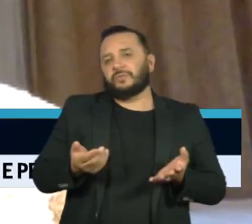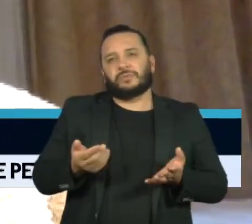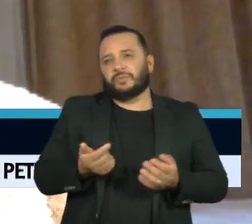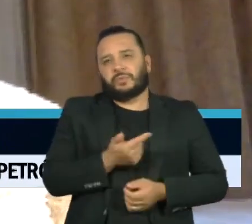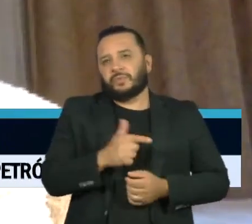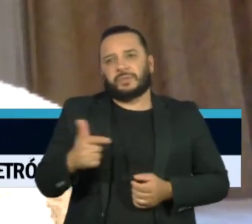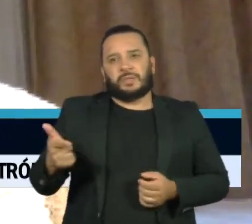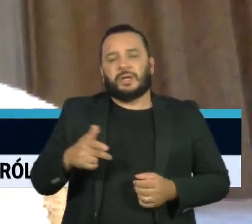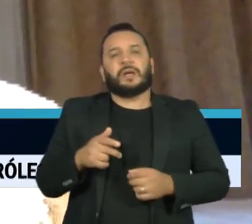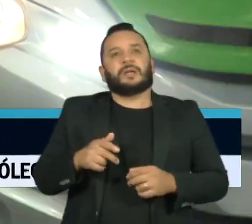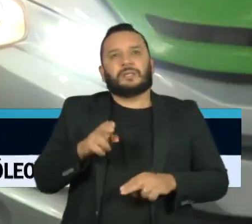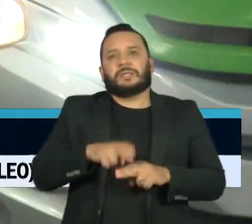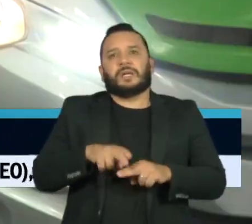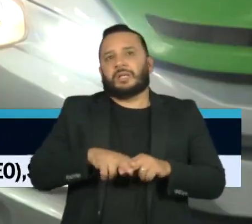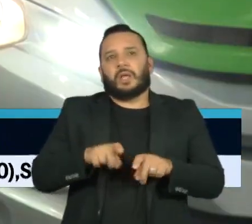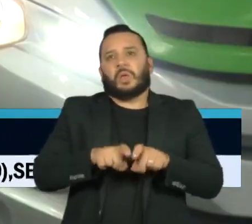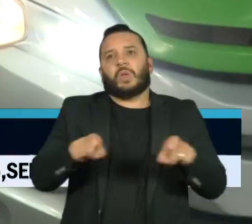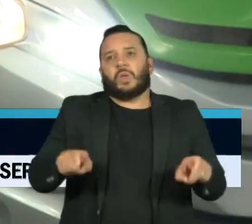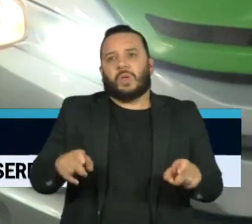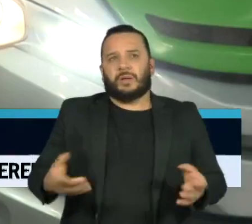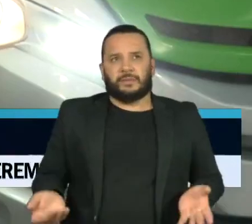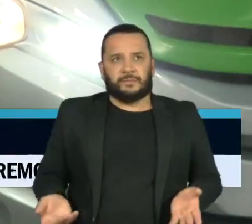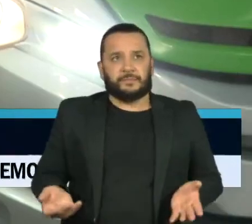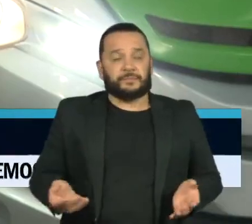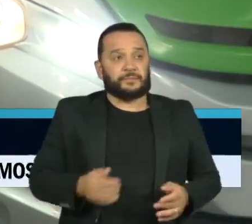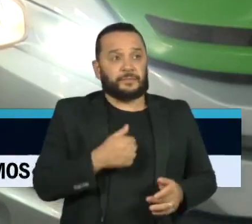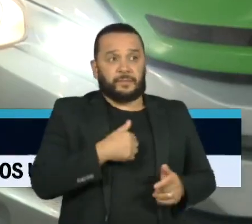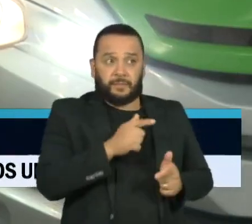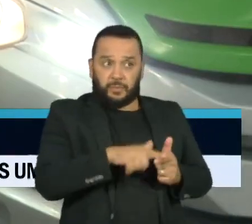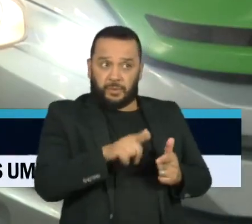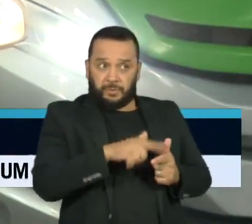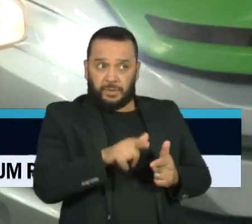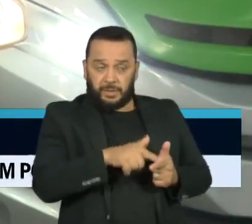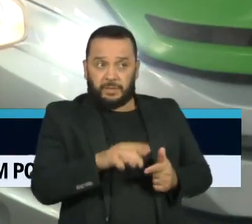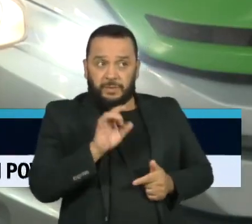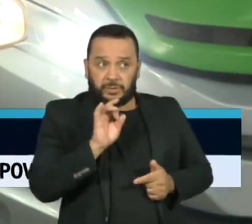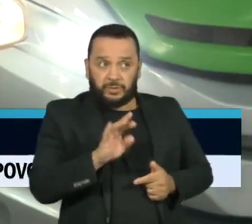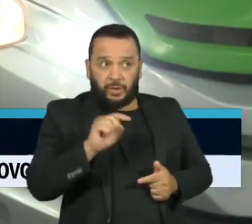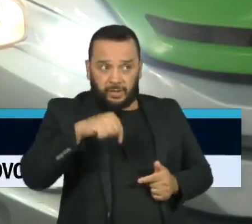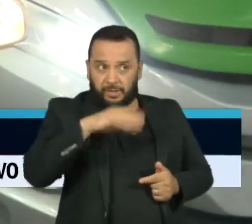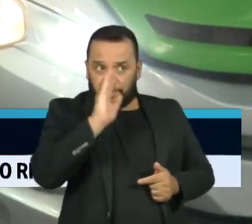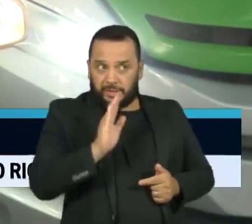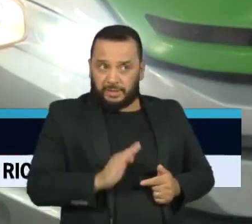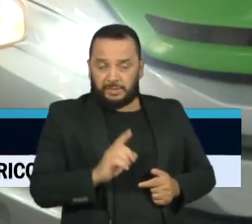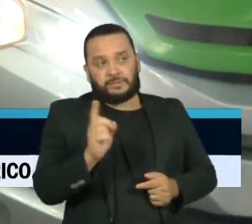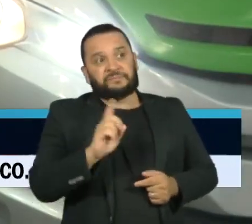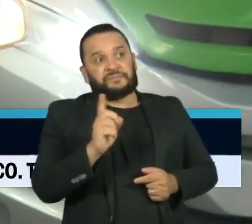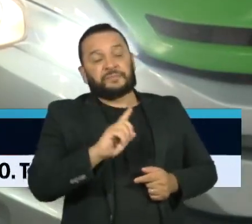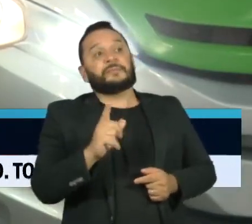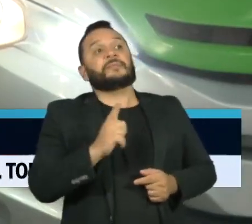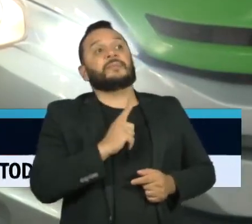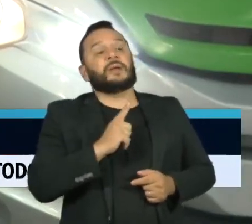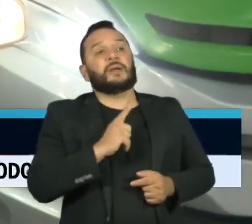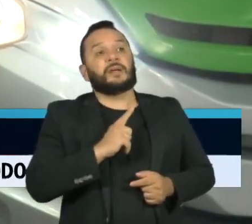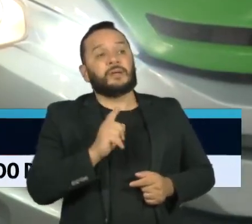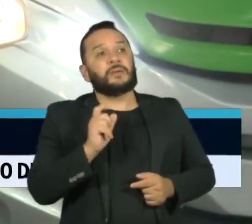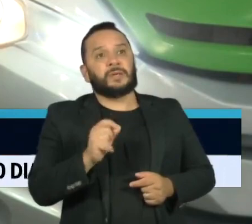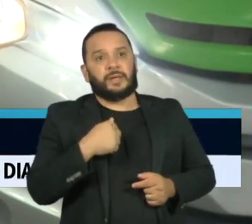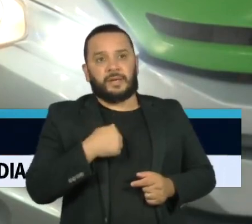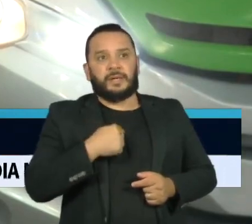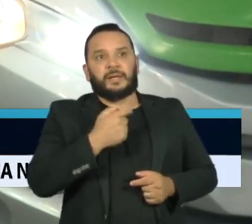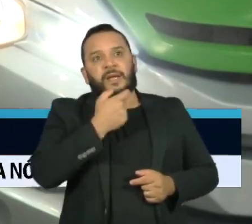que se sente com a perna assim? O problema, que não se restringe ao Brasil, ganhou um nome em inglês,